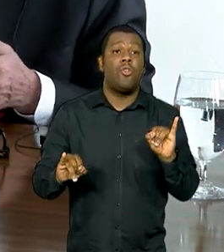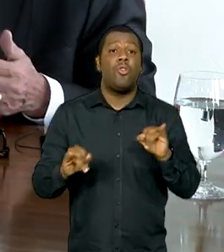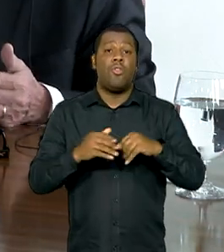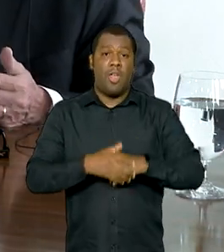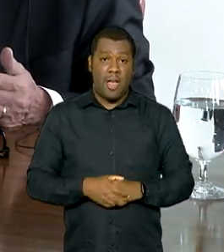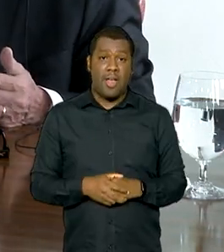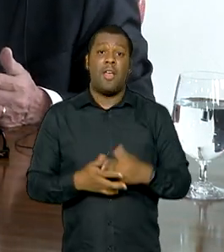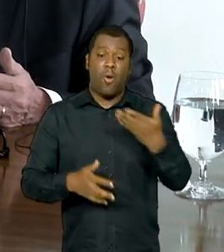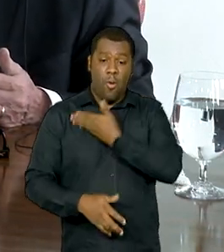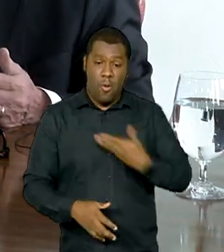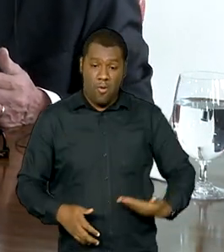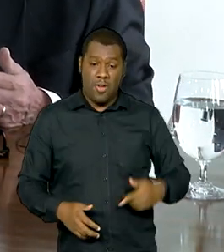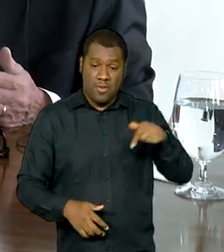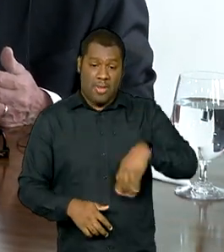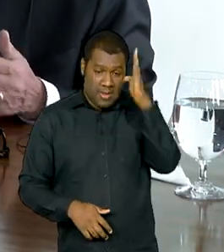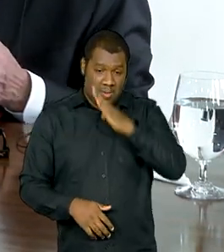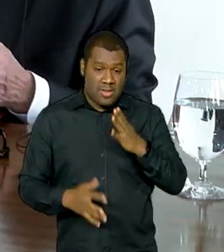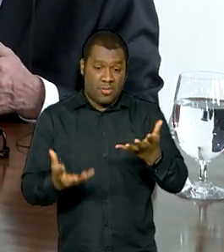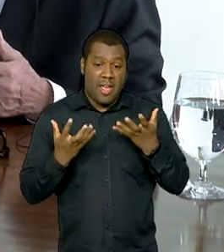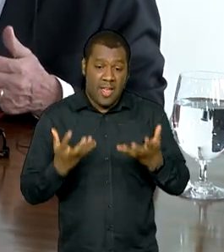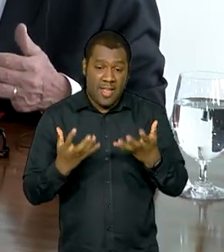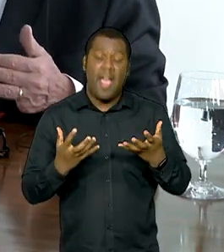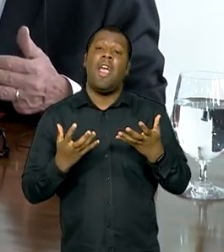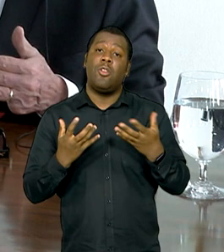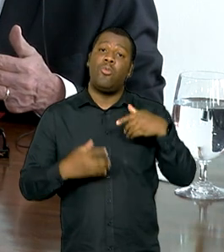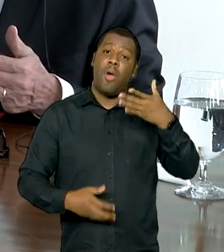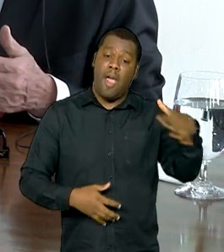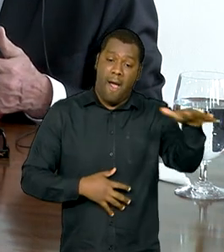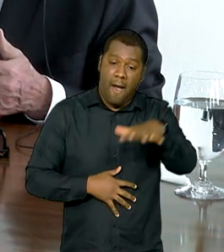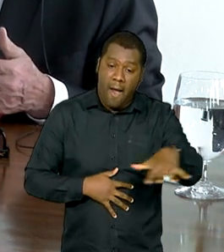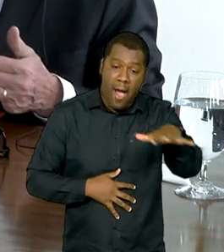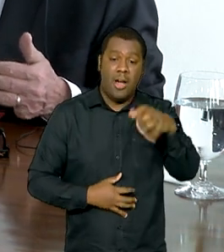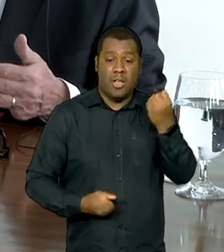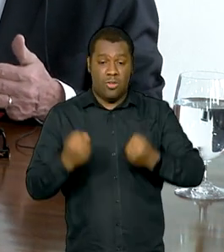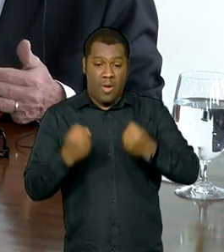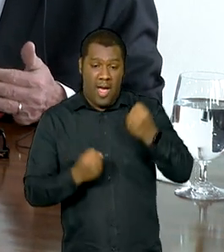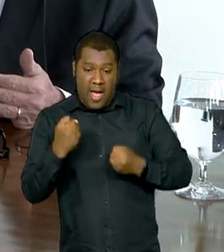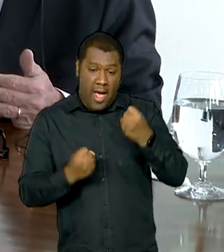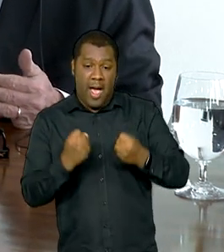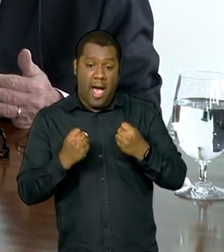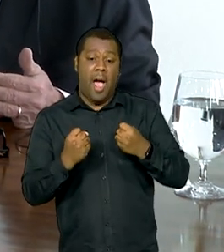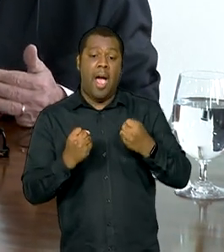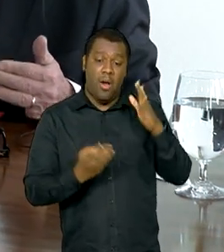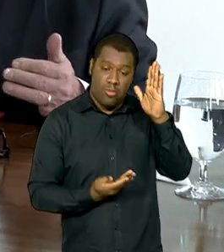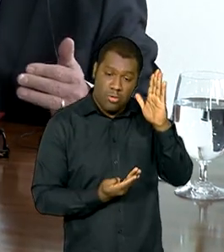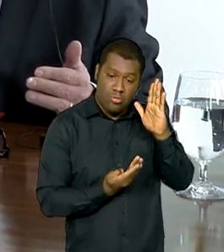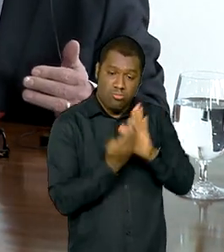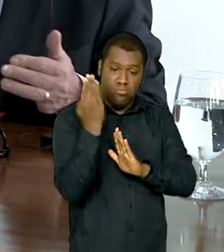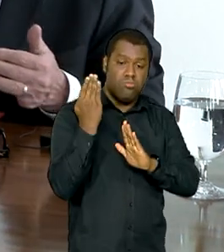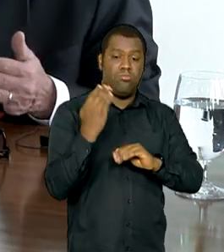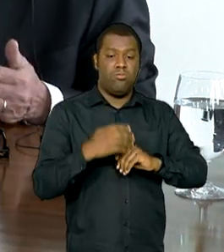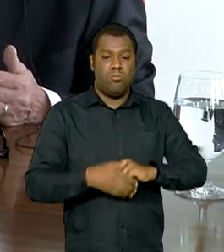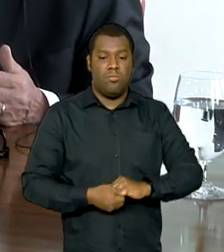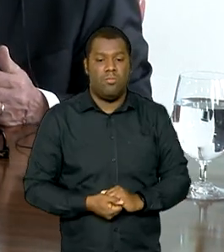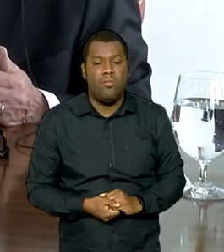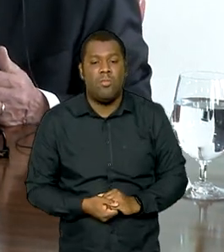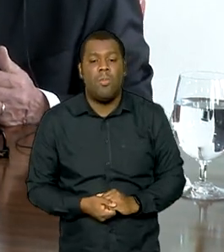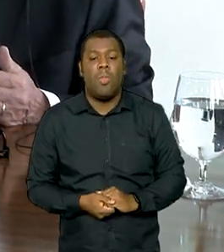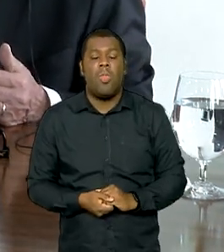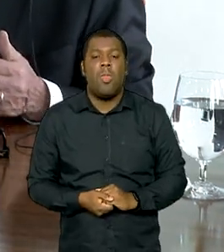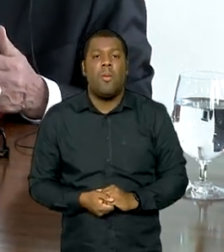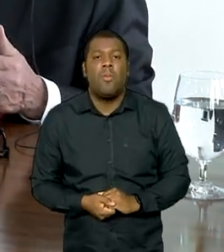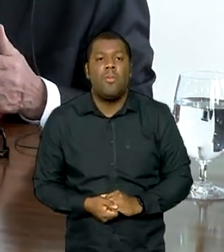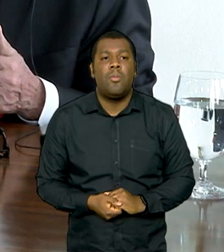do setor automobilístico e, para isso, vem fortalecendo as bases econômicas e sociais do país. Nós, o governo,